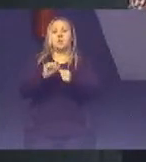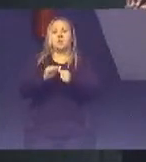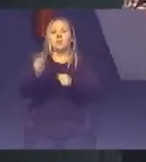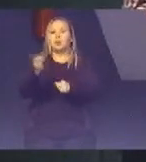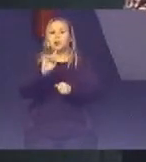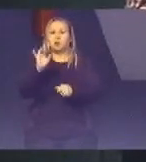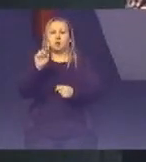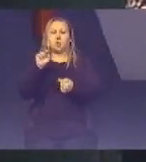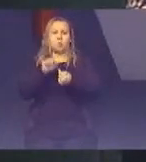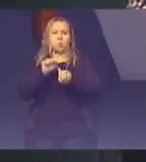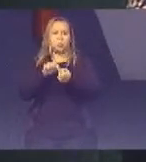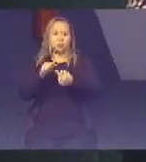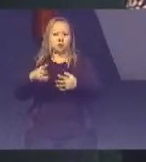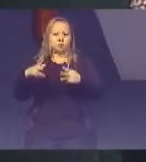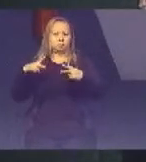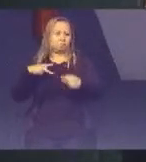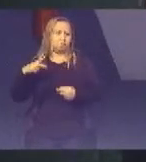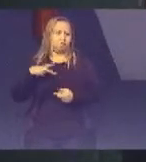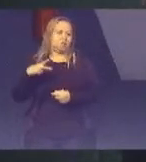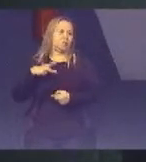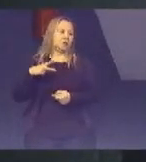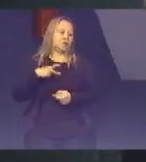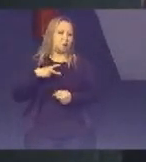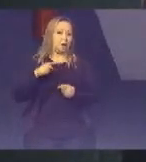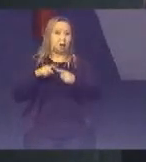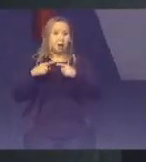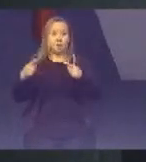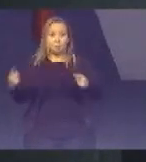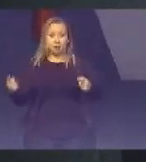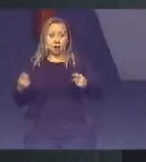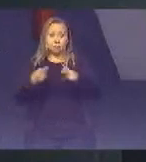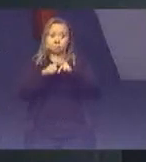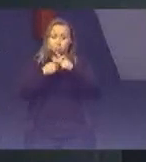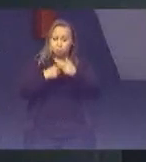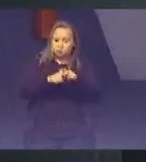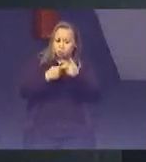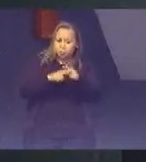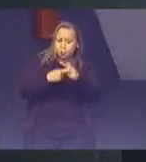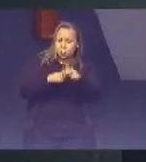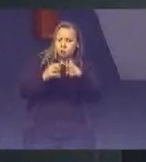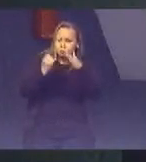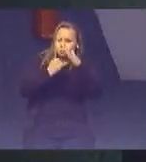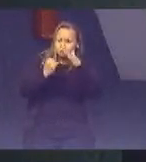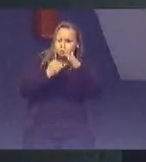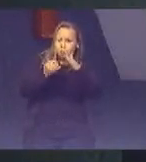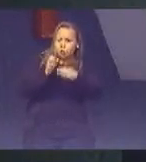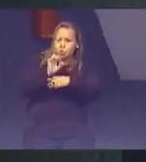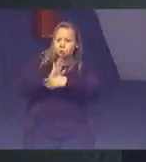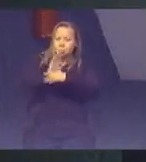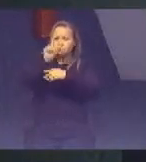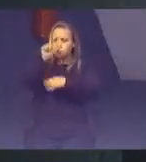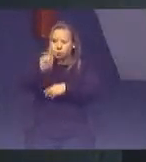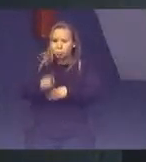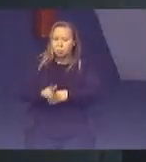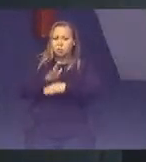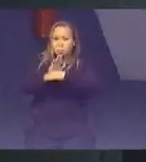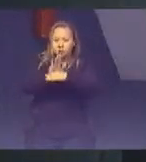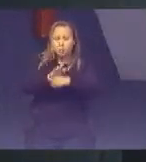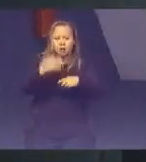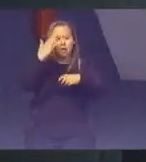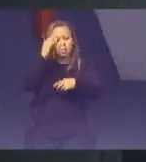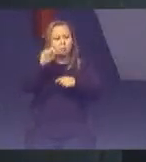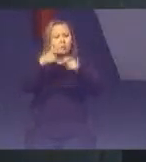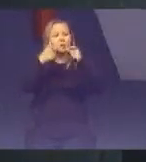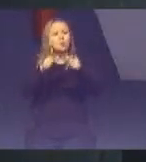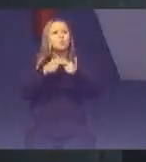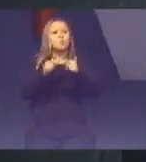finalidade Em si própria Mas como instrumento De gestão Para mostrar Onde está o congestionamento E como